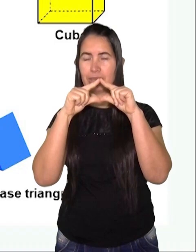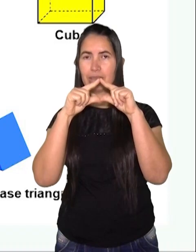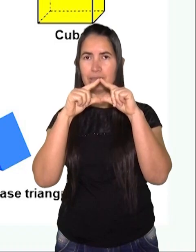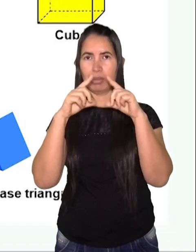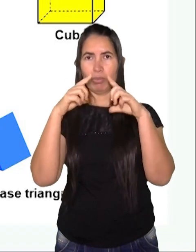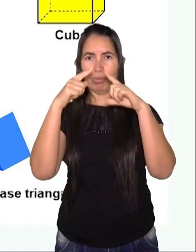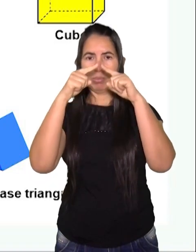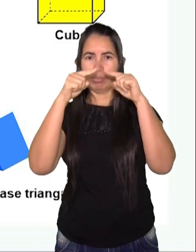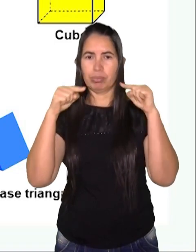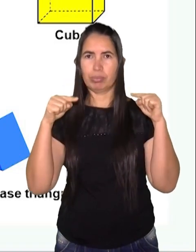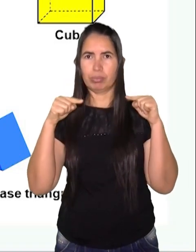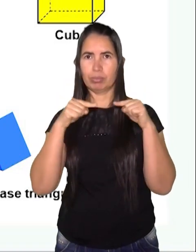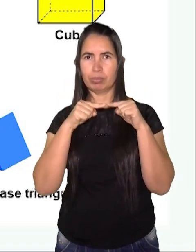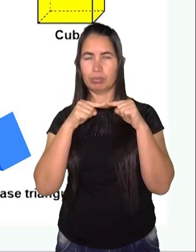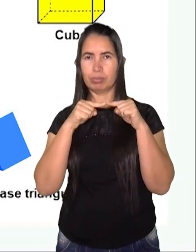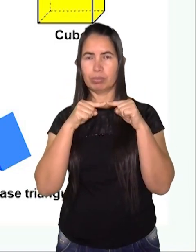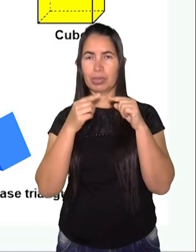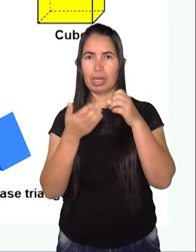base.